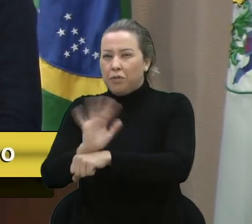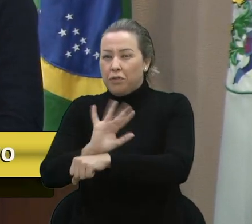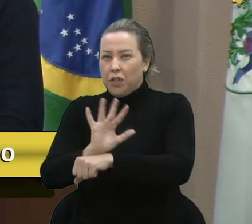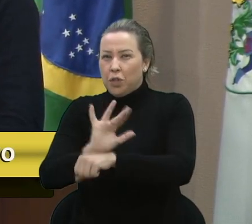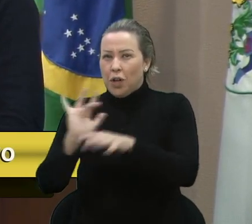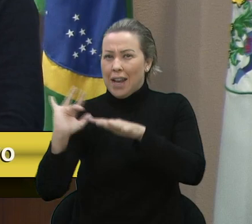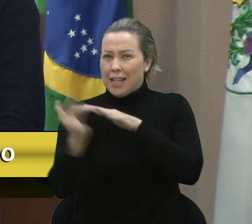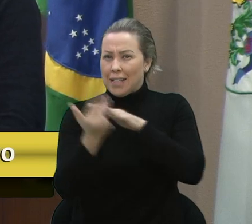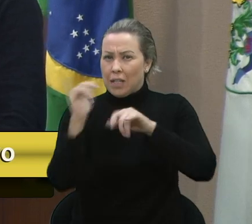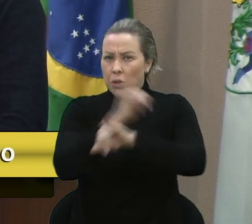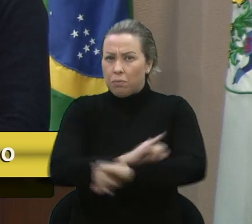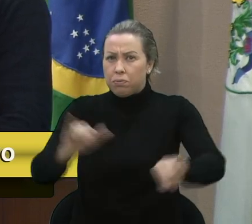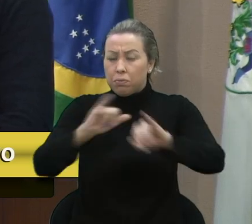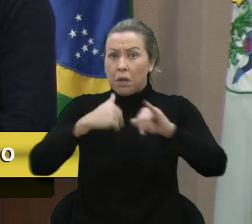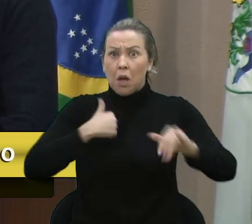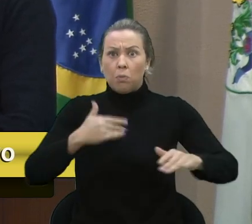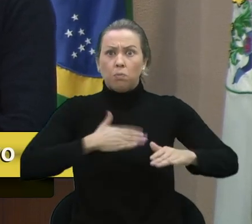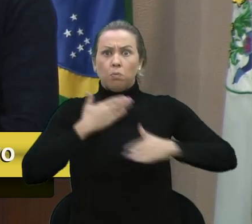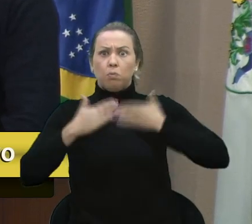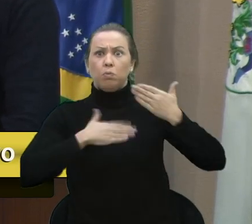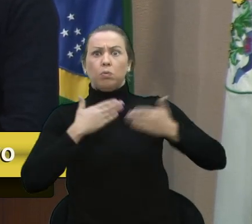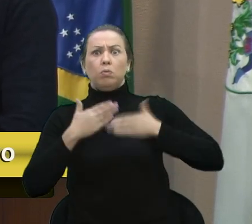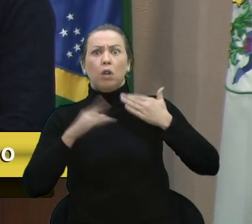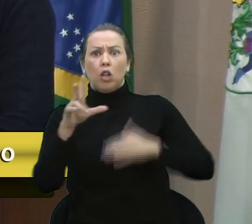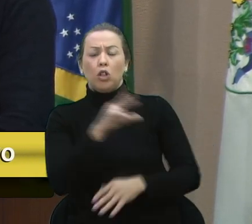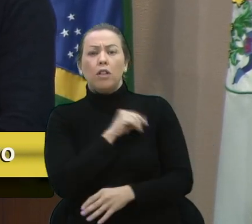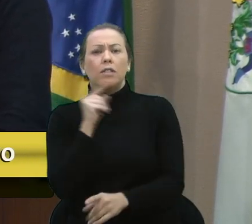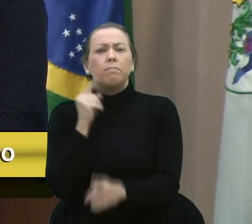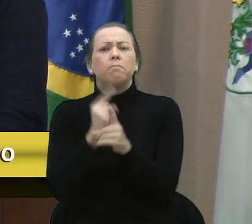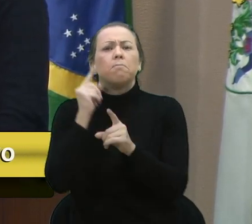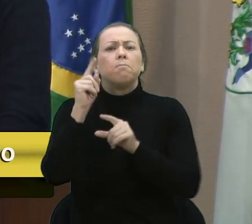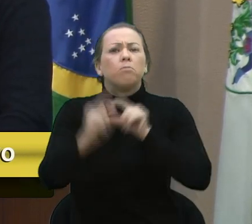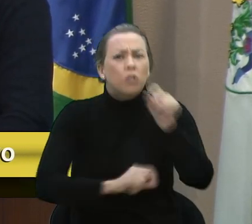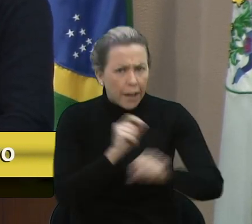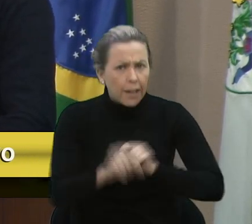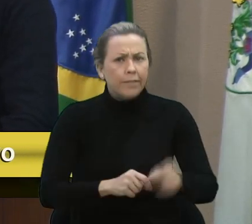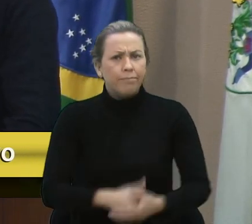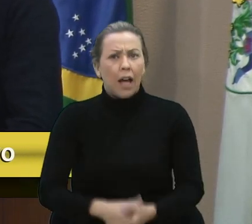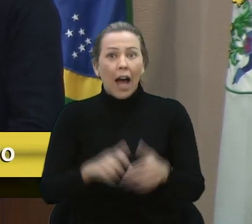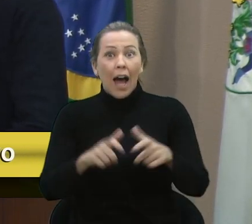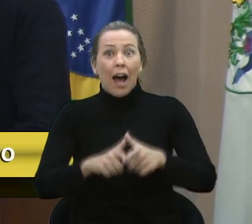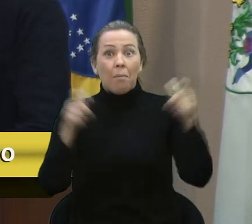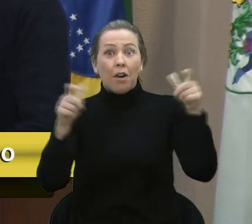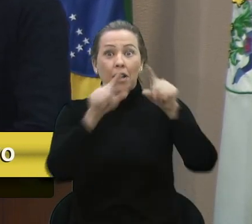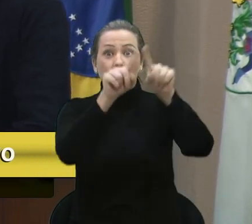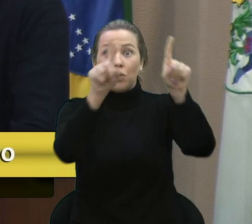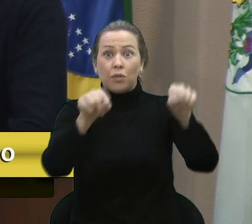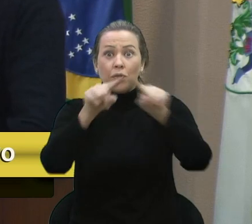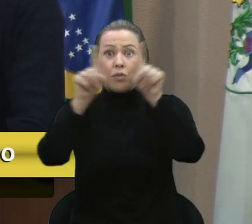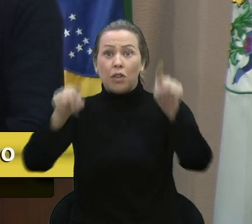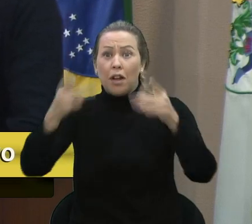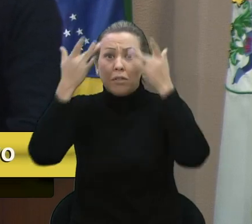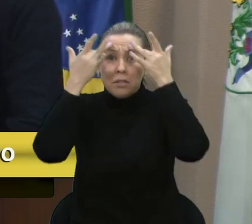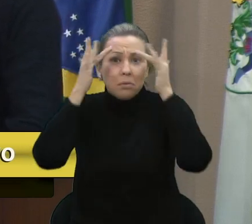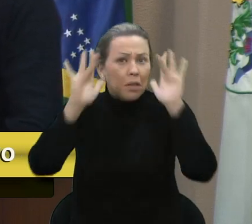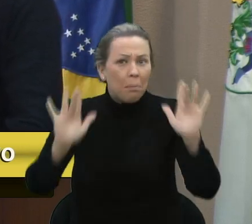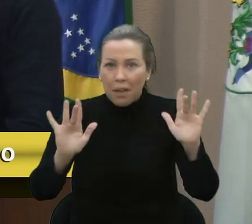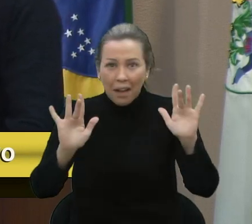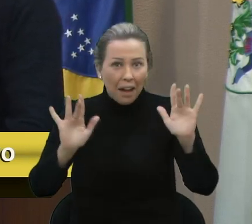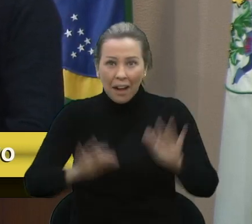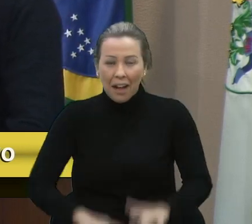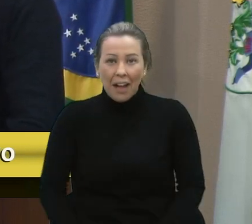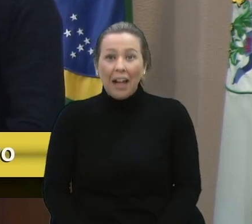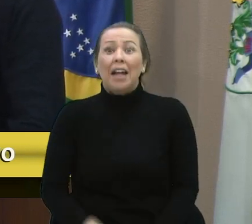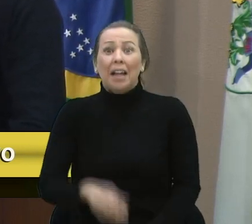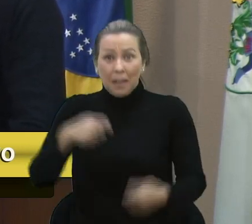e, para minha surpresa, descobri que a maioria dos trabalhadores não sabia que